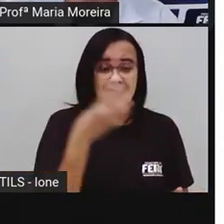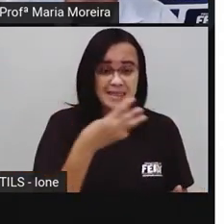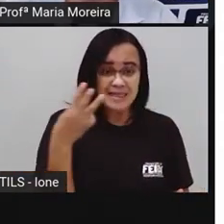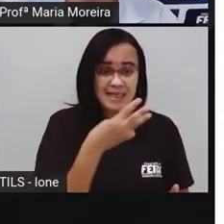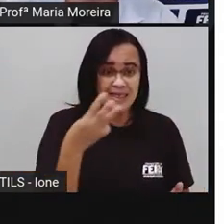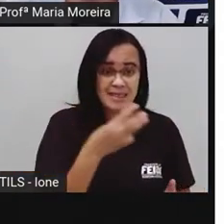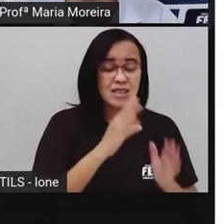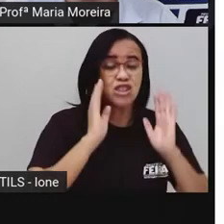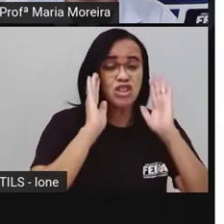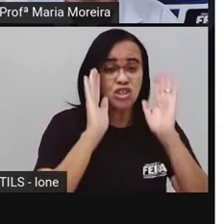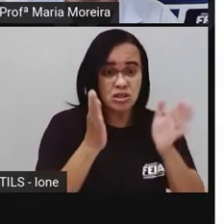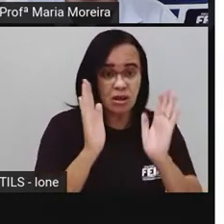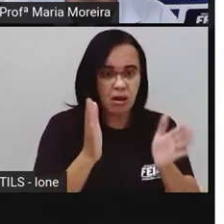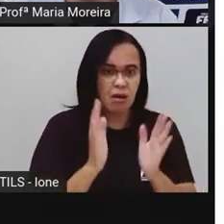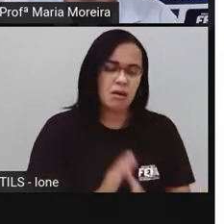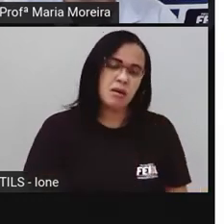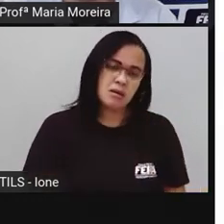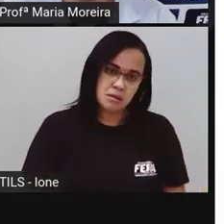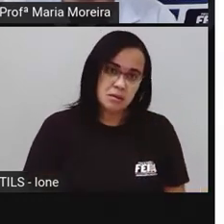número de paredões